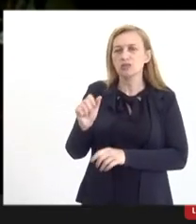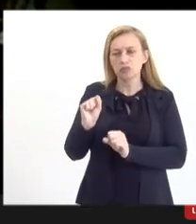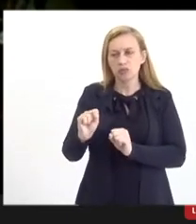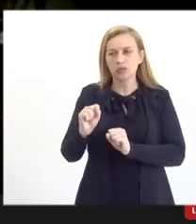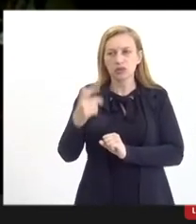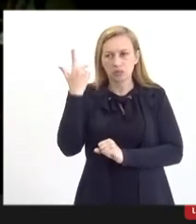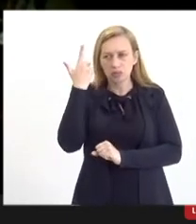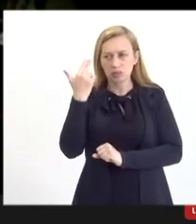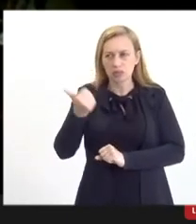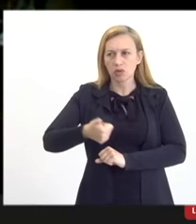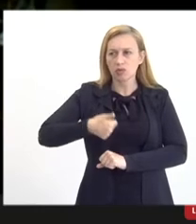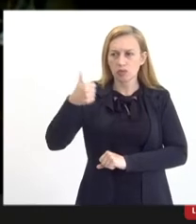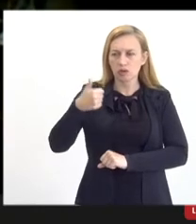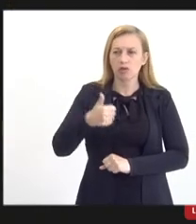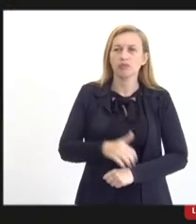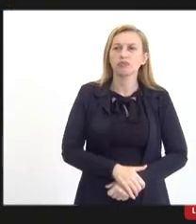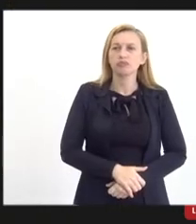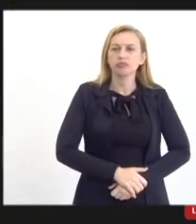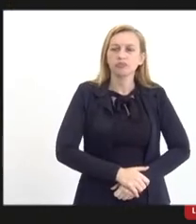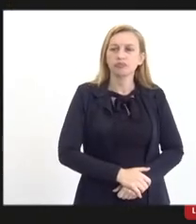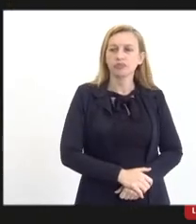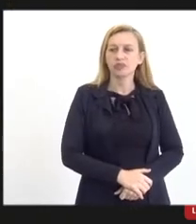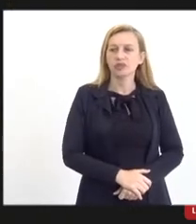naturalmente. Alberto,